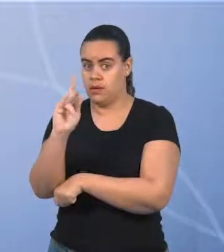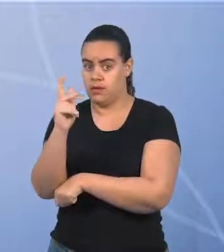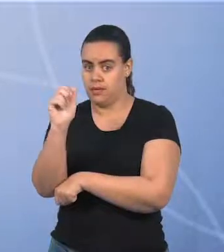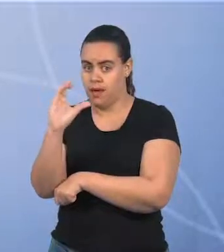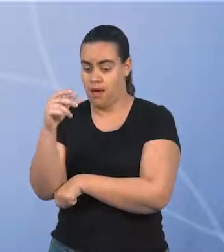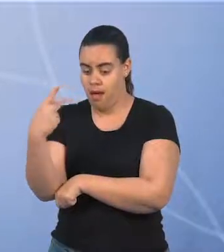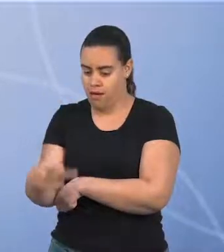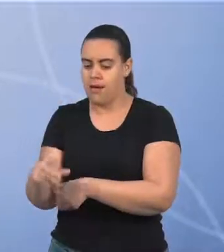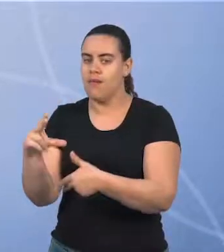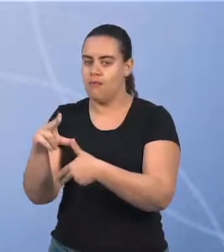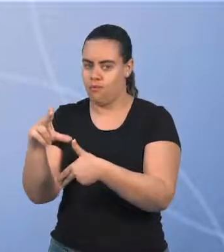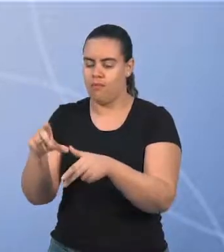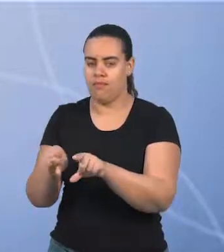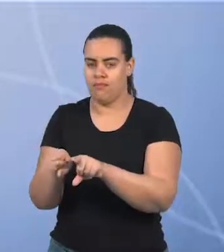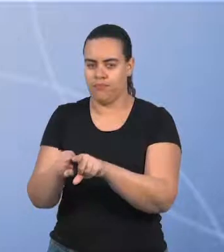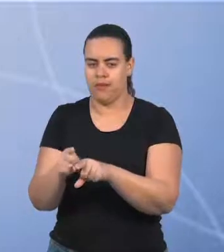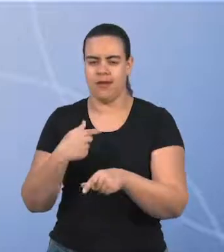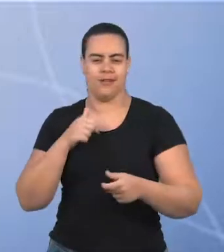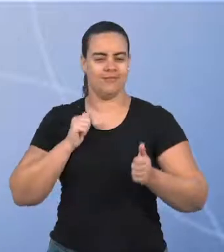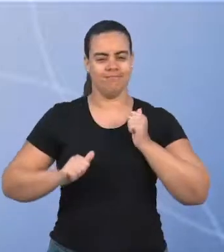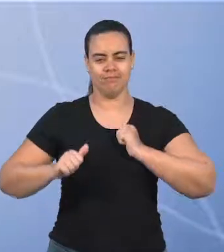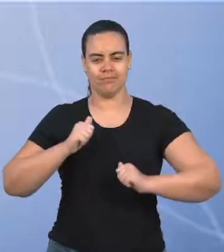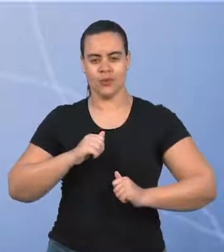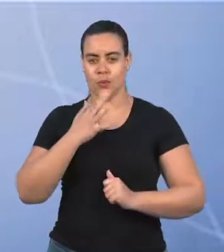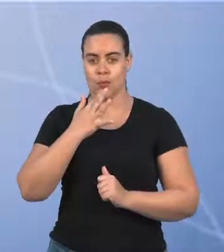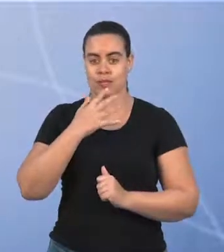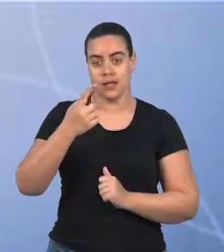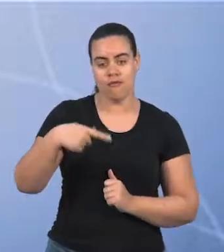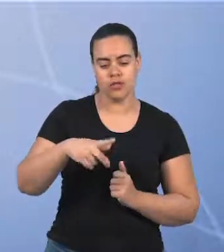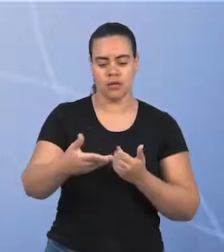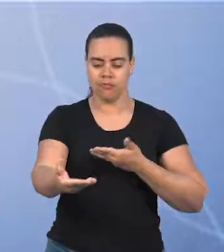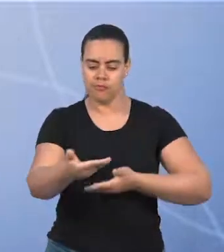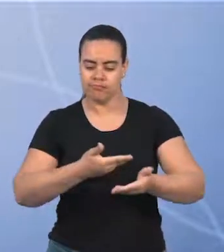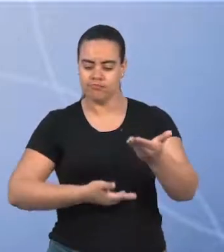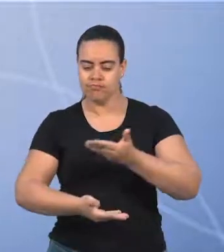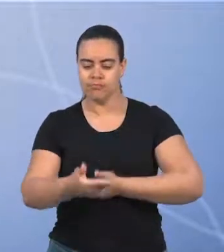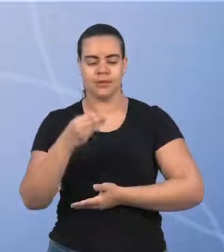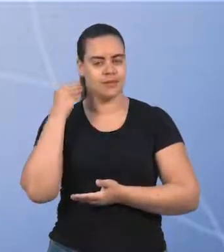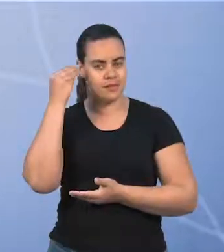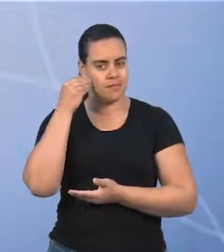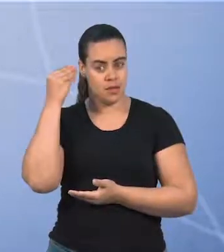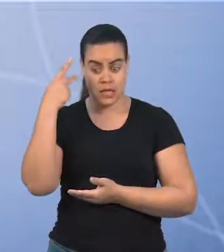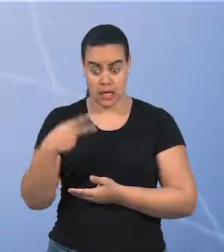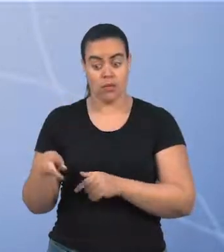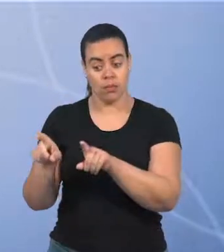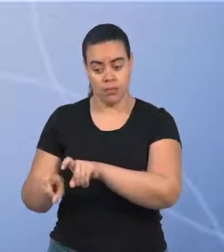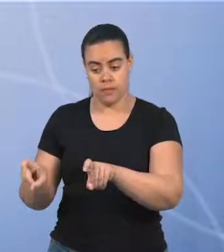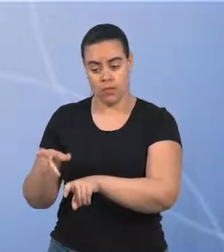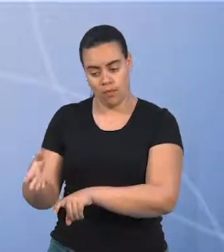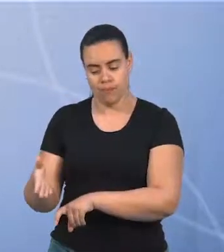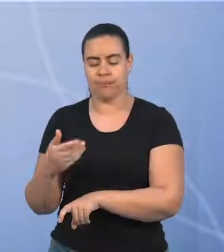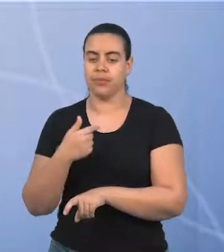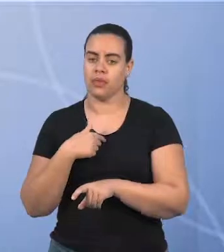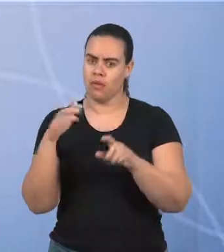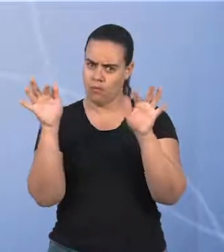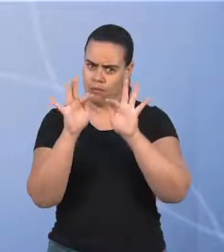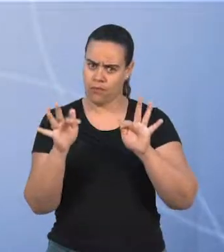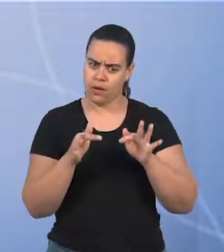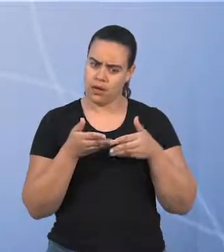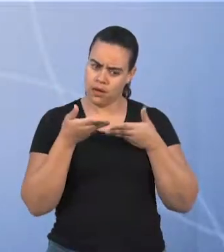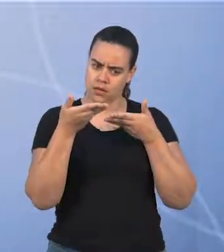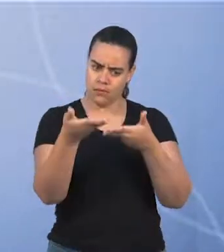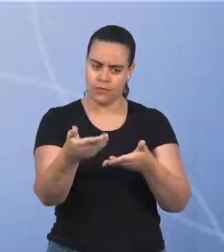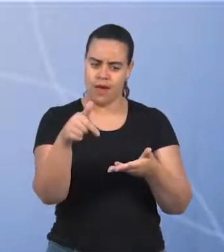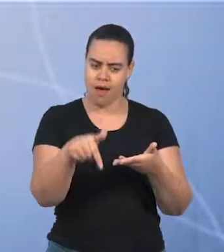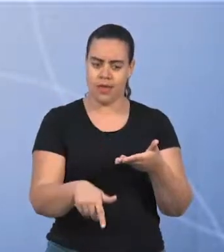ansiosa para conhecer vocês e exercitar essa troca de experiências aqui no ambiente virtual. Fiquei muito feliz pelo convite de estar aqui e mais feliz